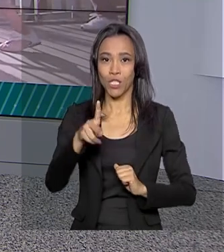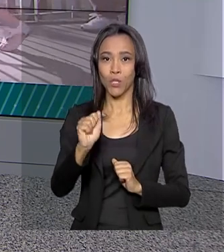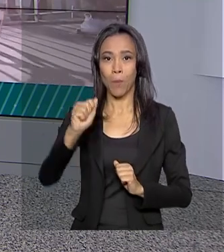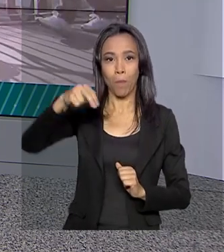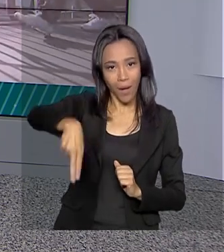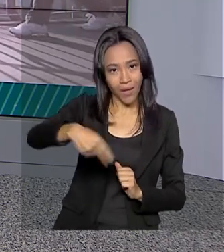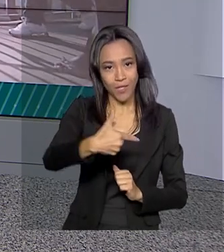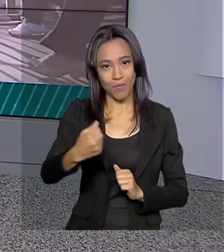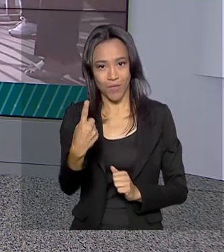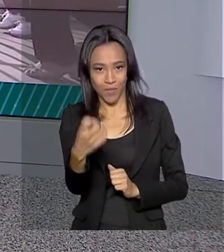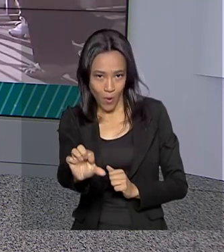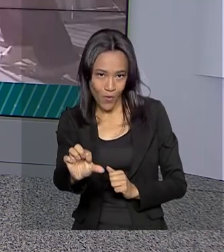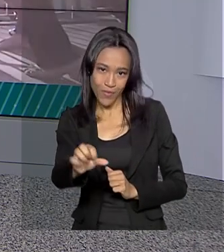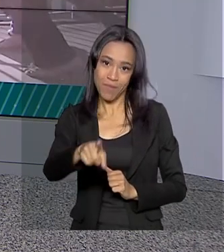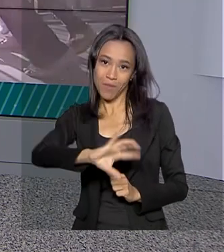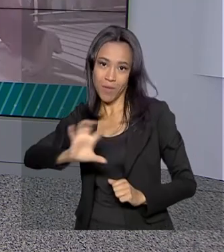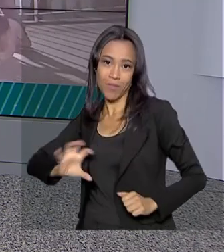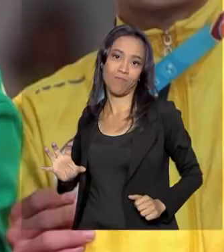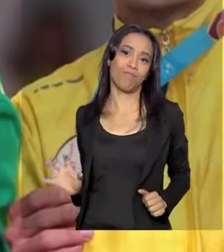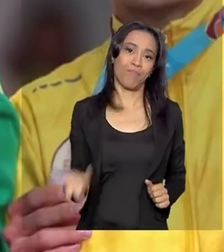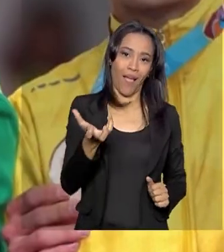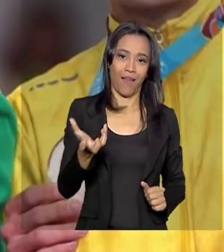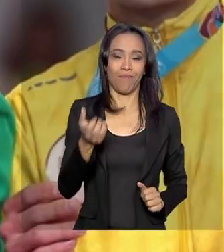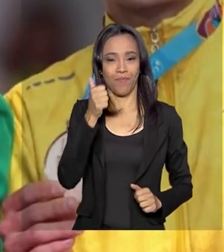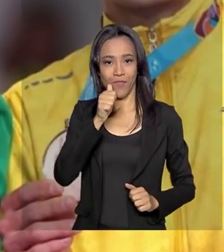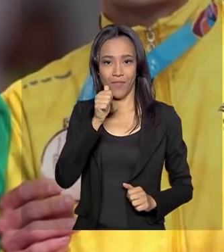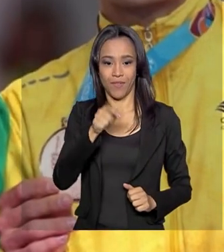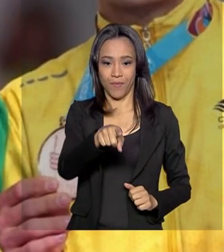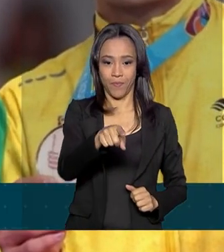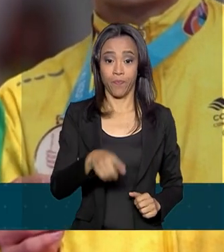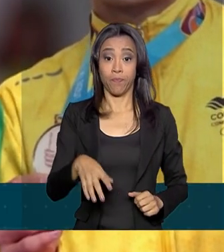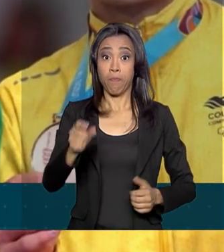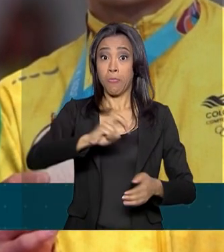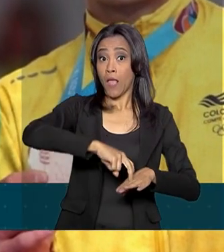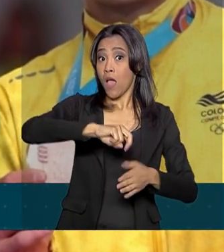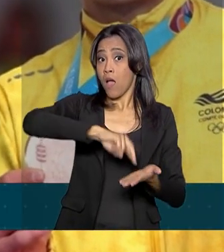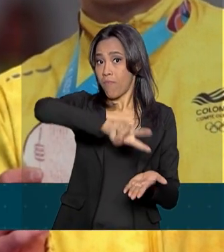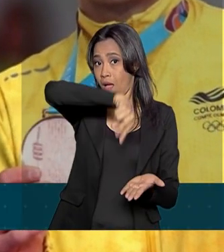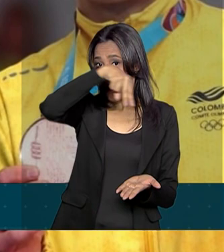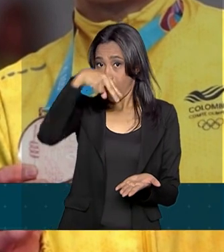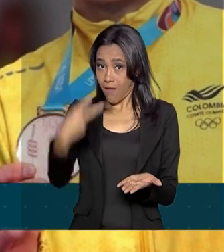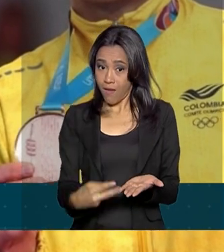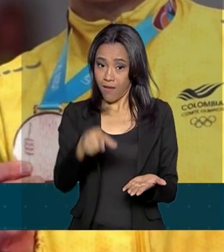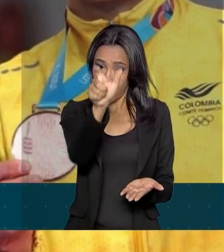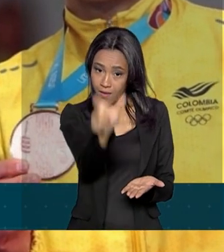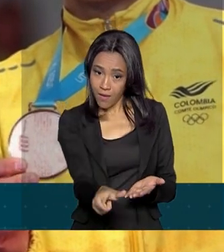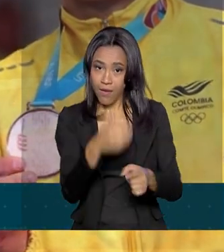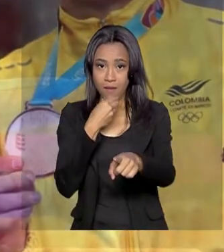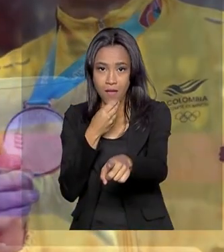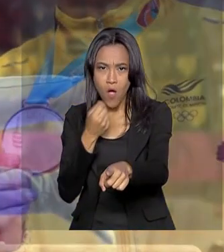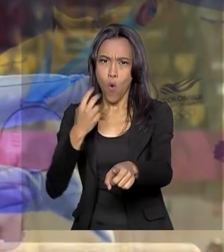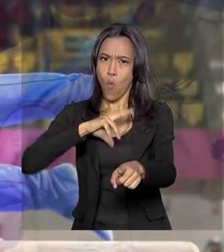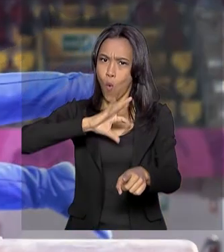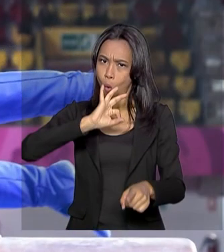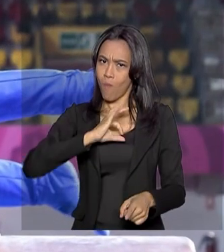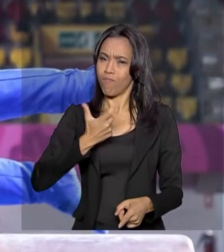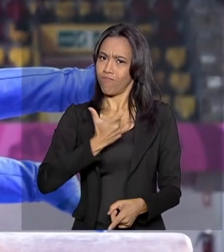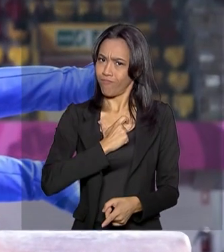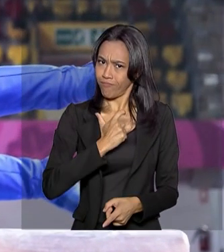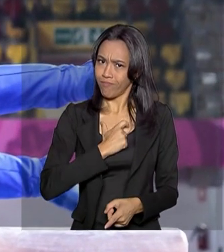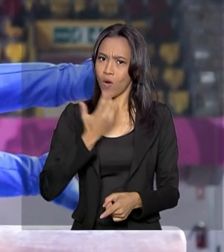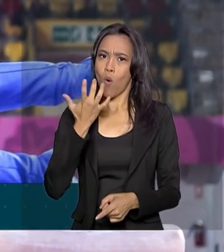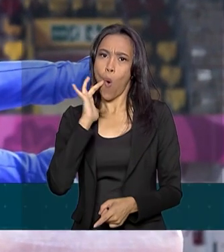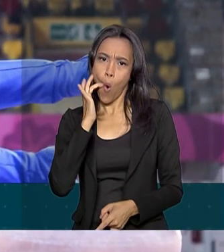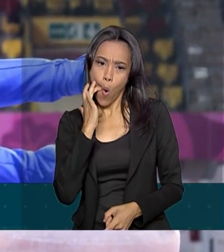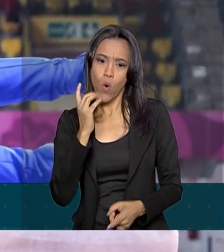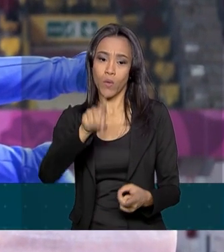hexacampeonato no handball feminino. Na ginástica artística, Francisco Barreto faturou ouro por equipes e também no